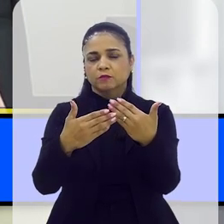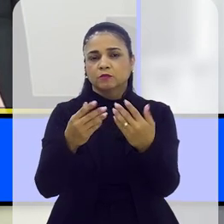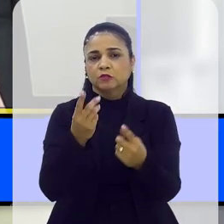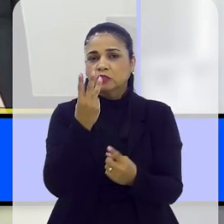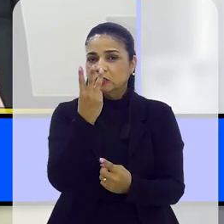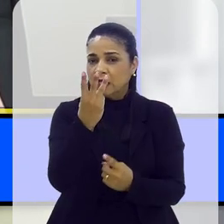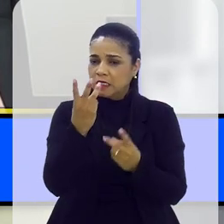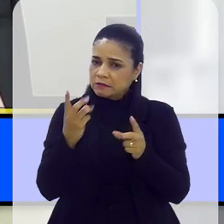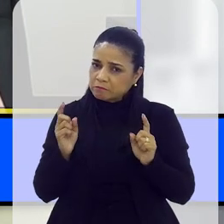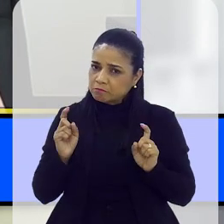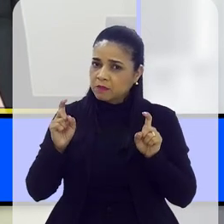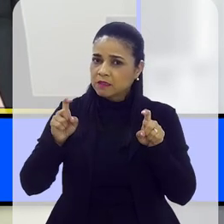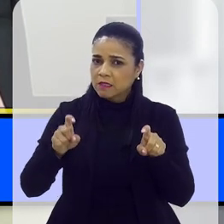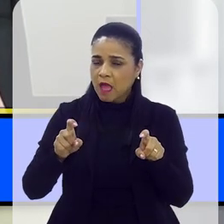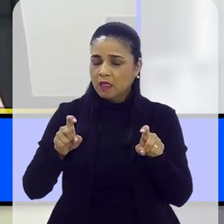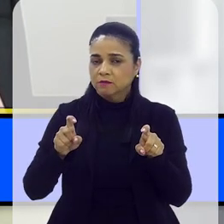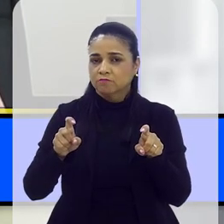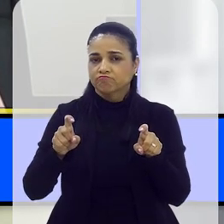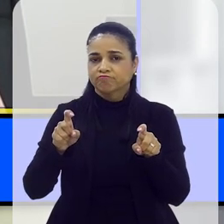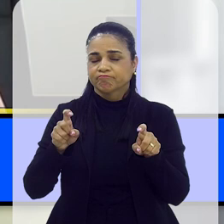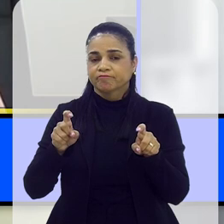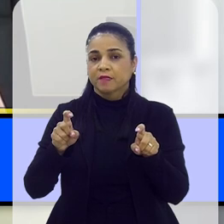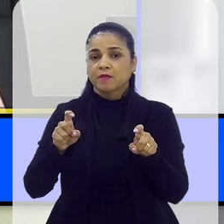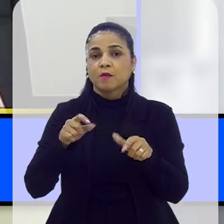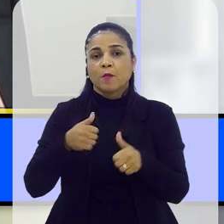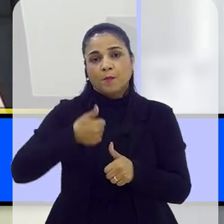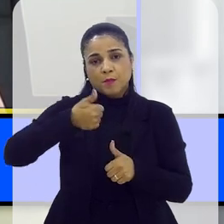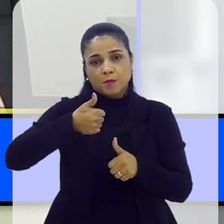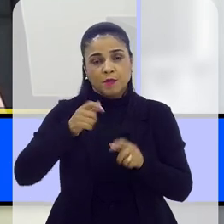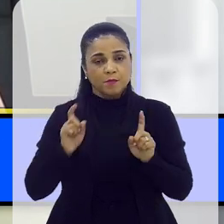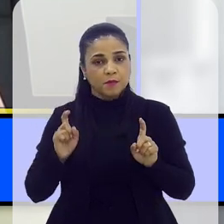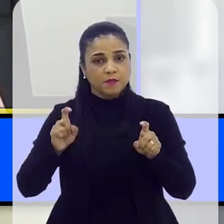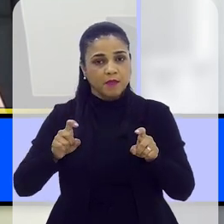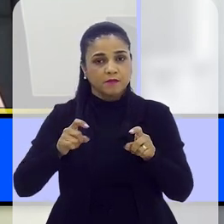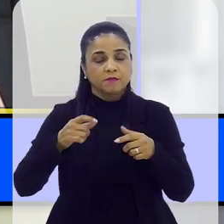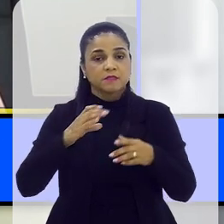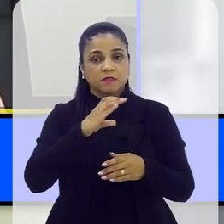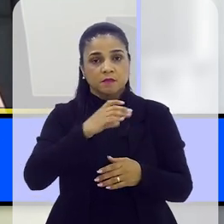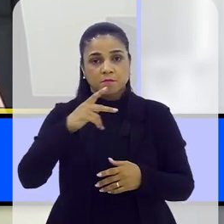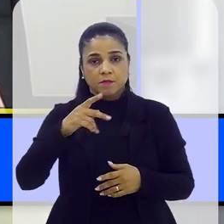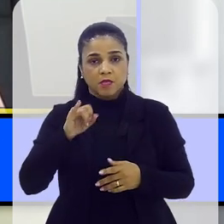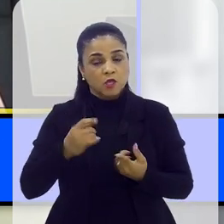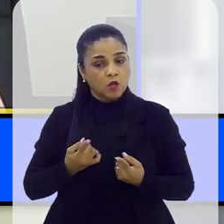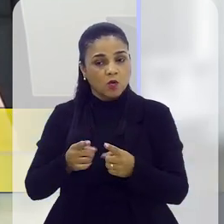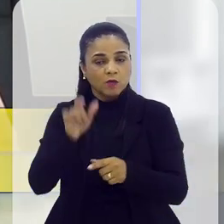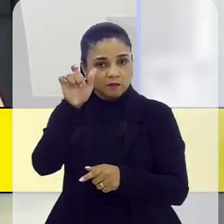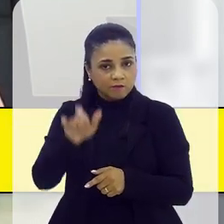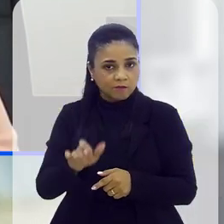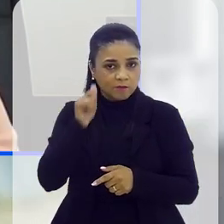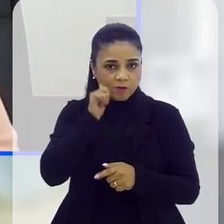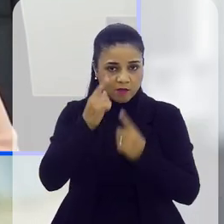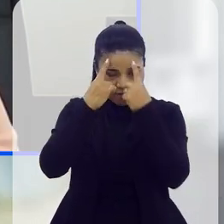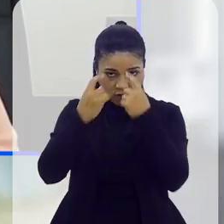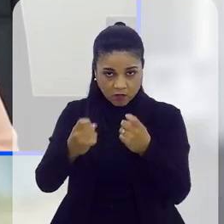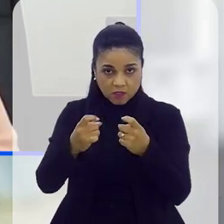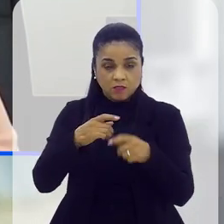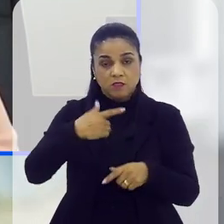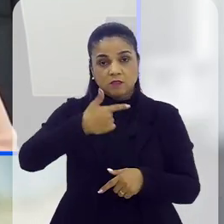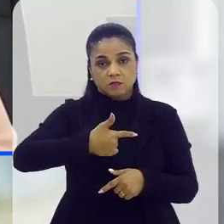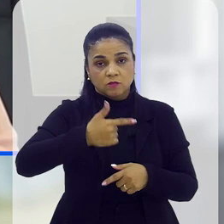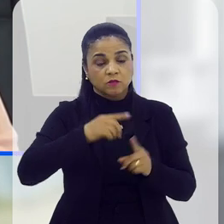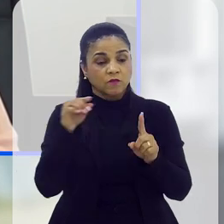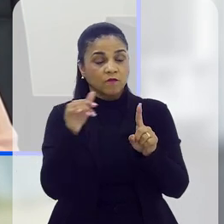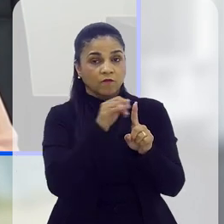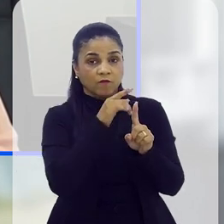ao longo desses três mandatos. No primeiro mandato nós debatemos a CPI da violência contra a mulher, no segundo mandato a